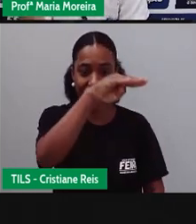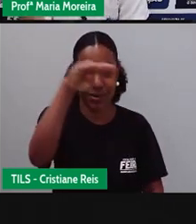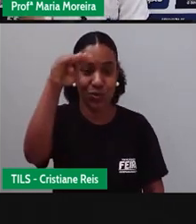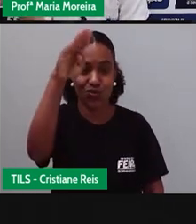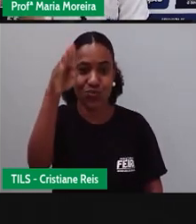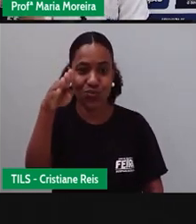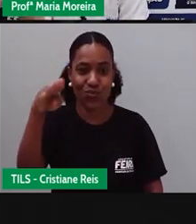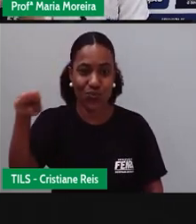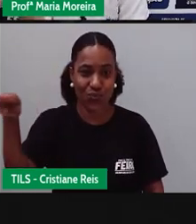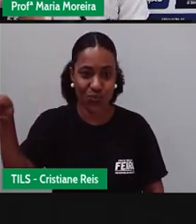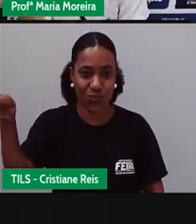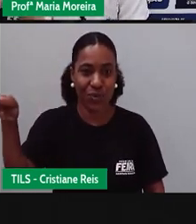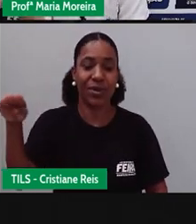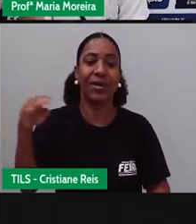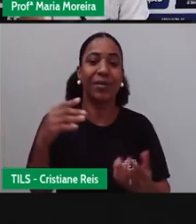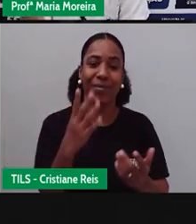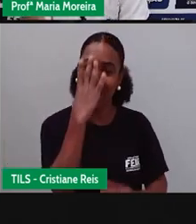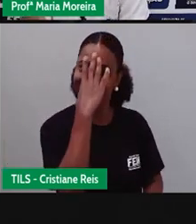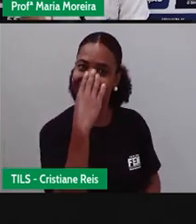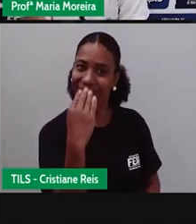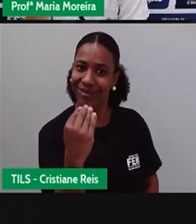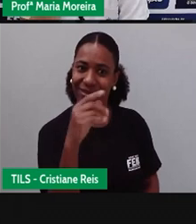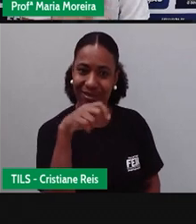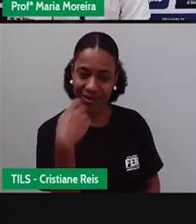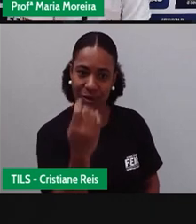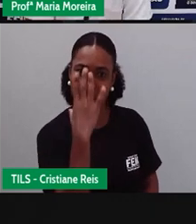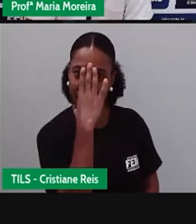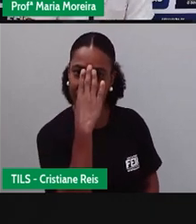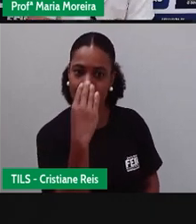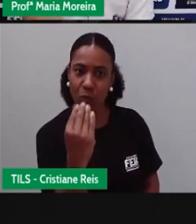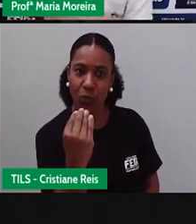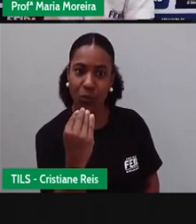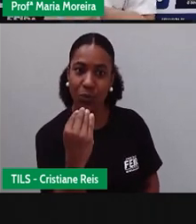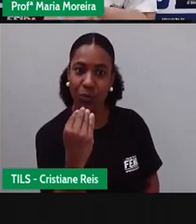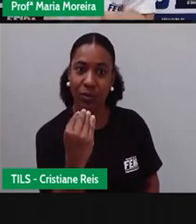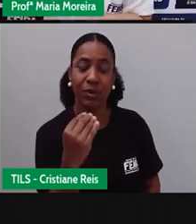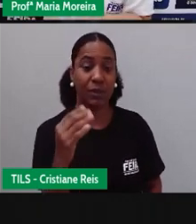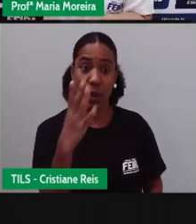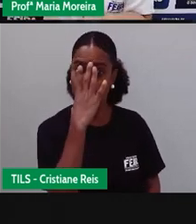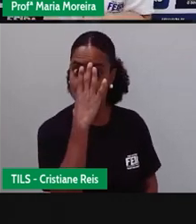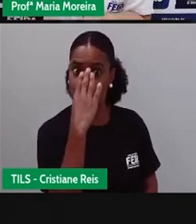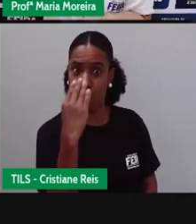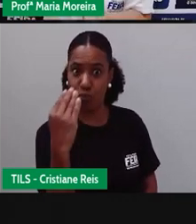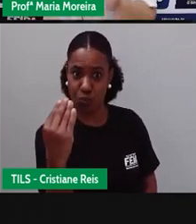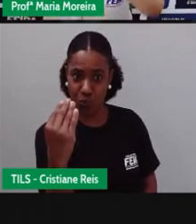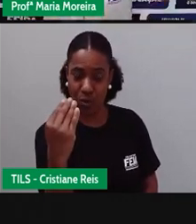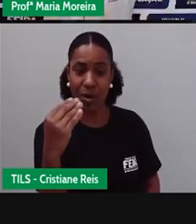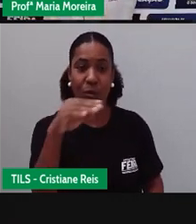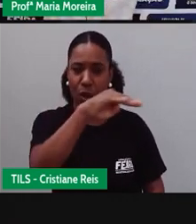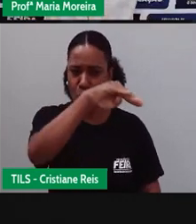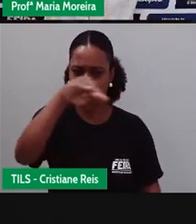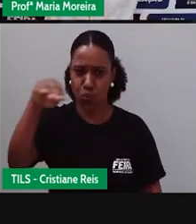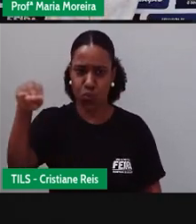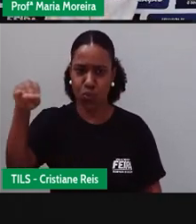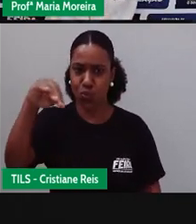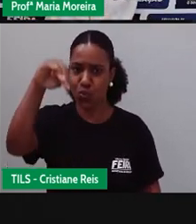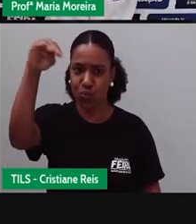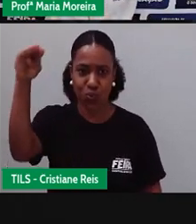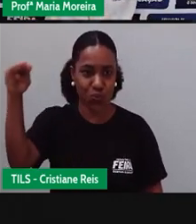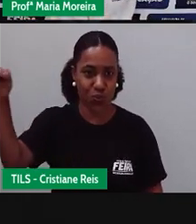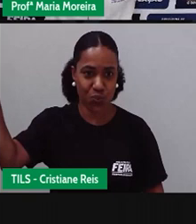transporte alternativo da cidade. Mas são o O nome daquele carro? Furgões, porque tem um teto alto. Elas são o quê?